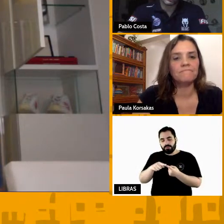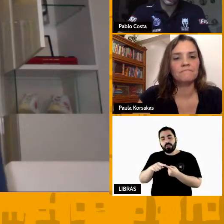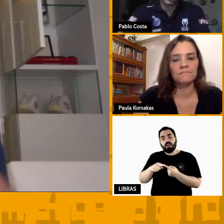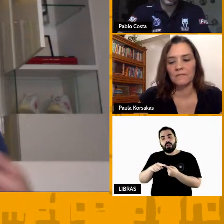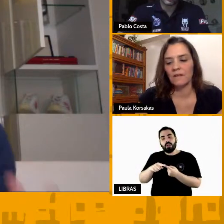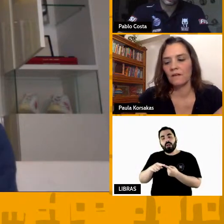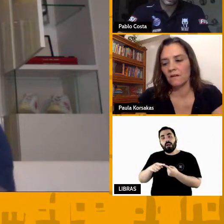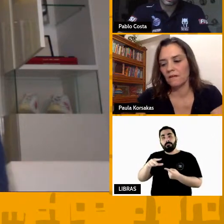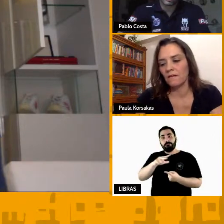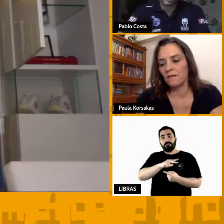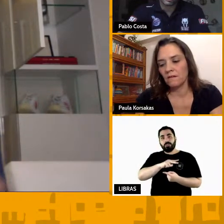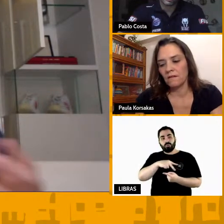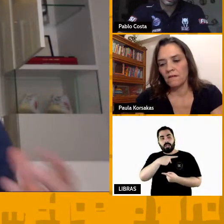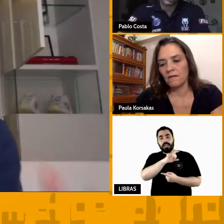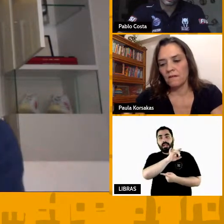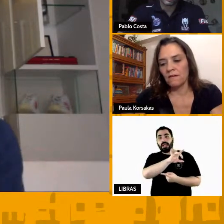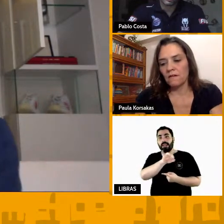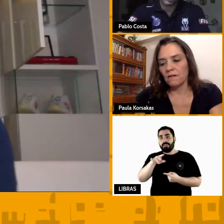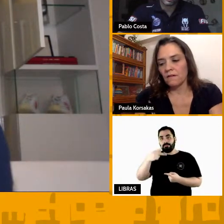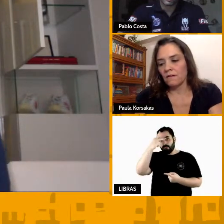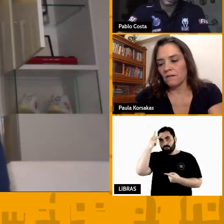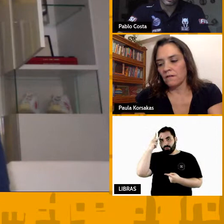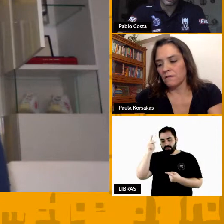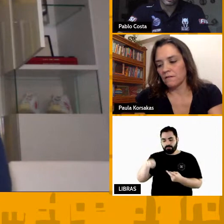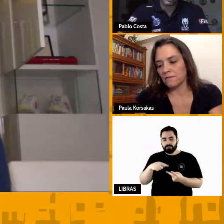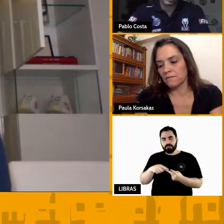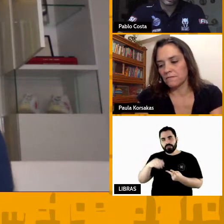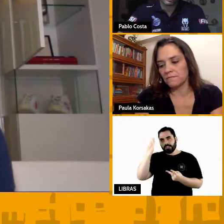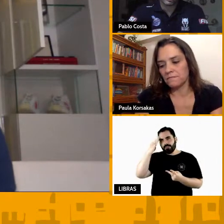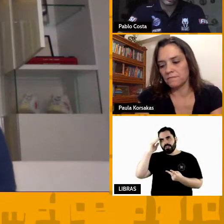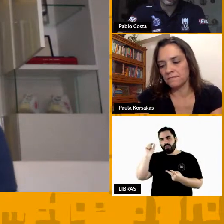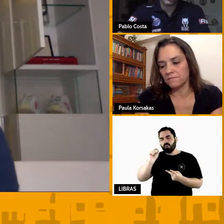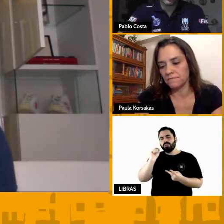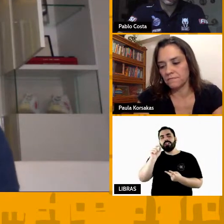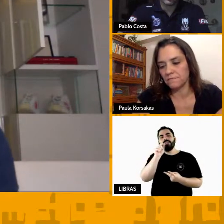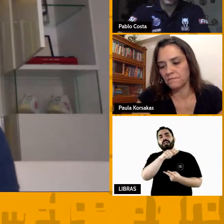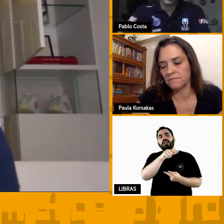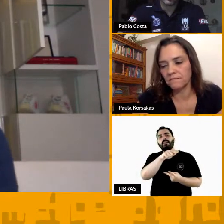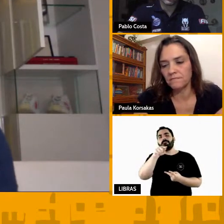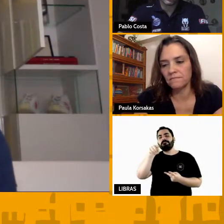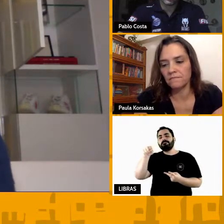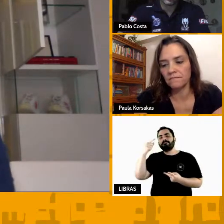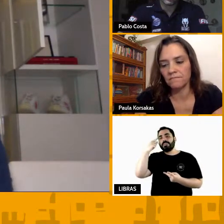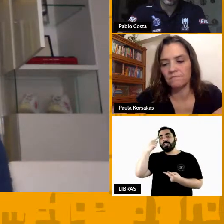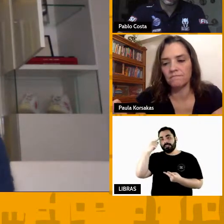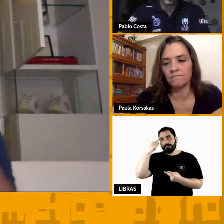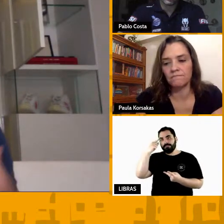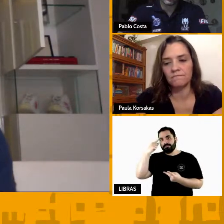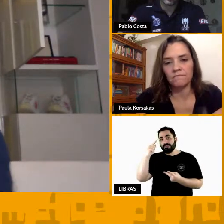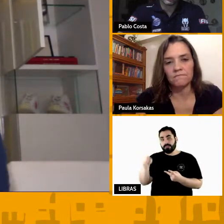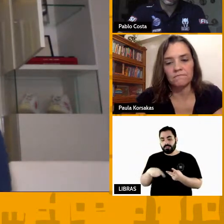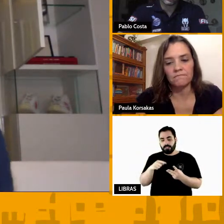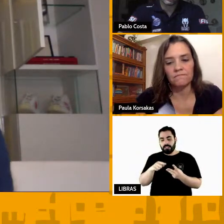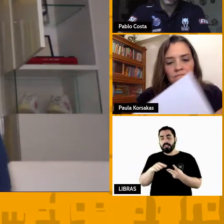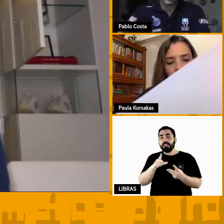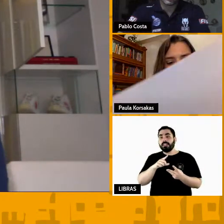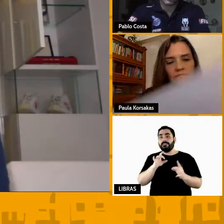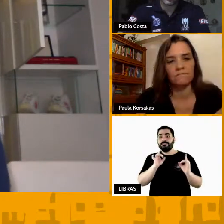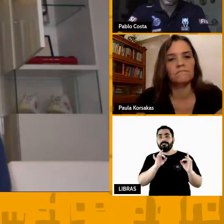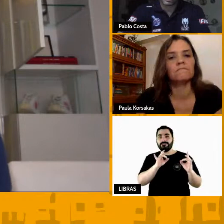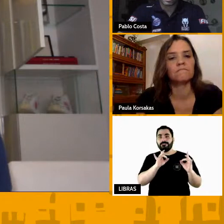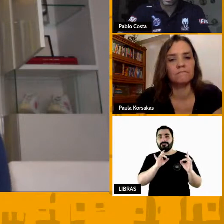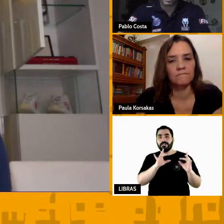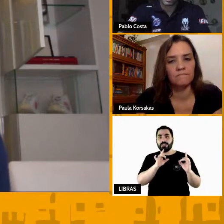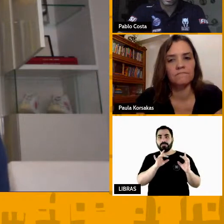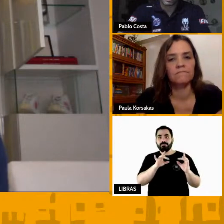ter a sensibilidade do que elas estão pensando, você ter um feedback através de uma mensagem corporal dessas